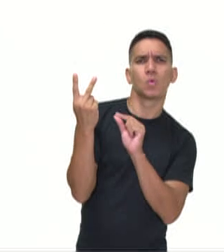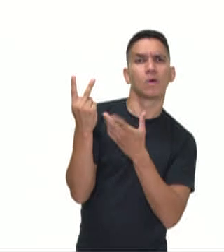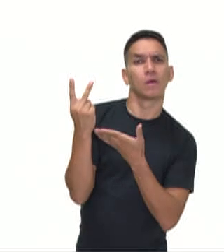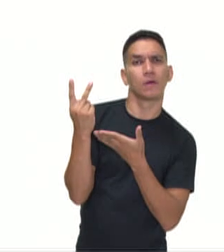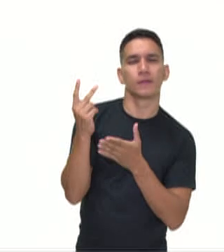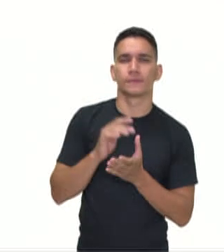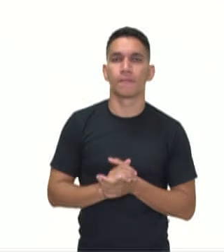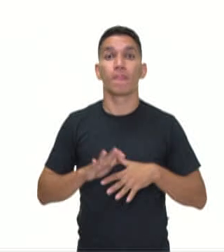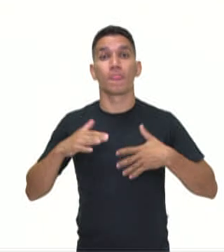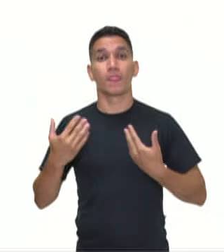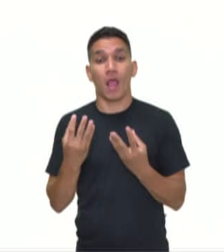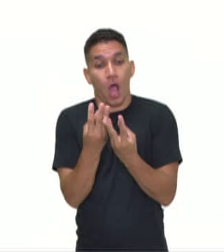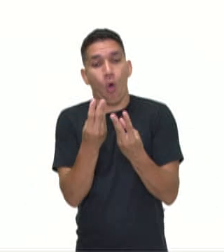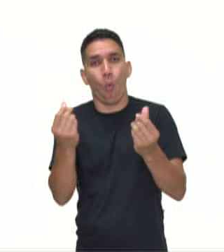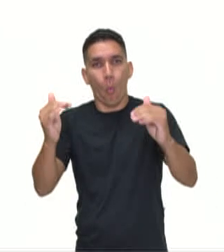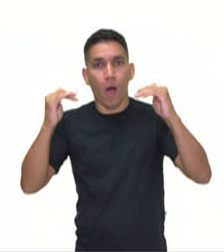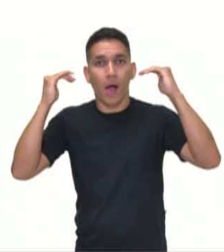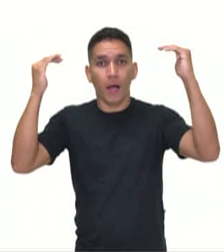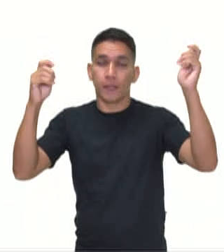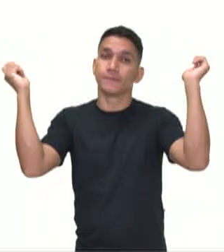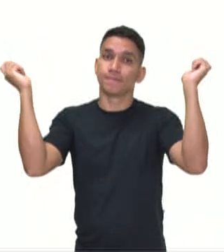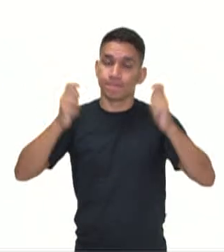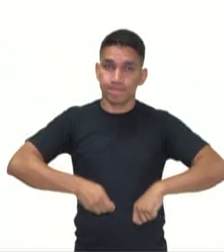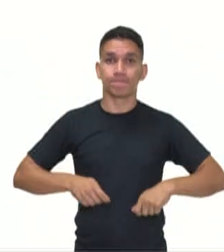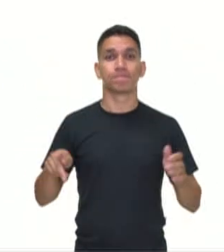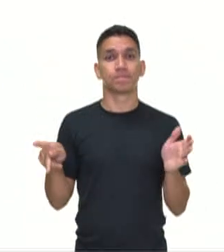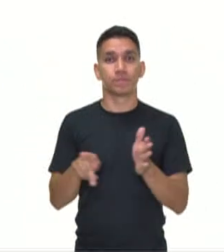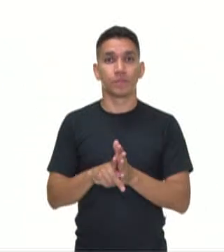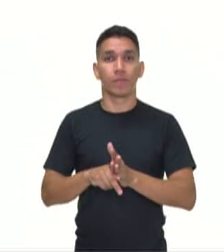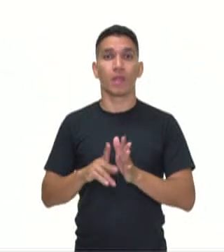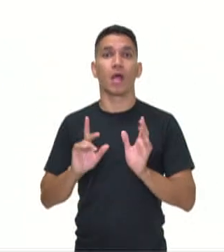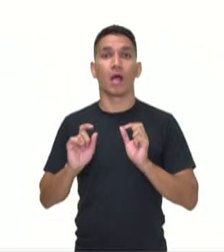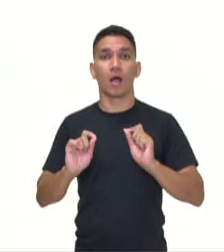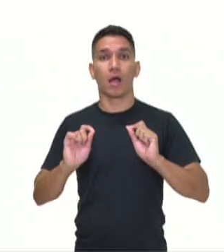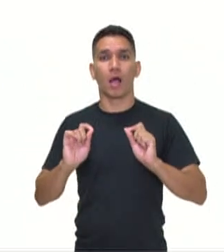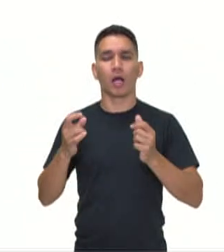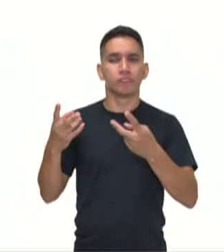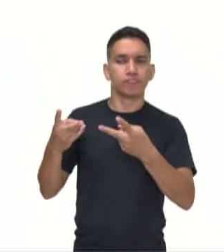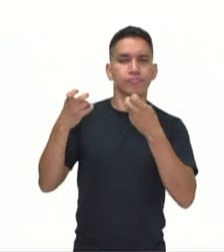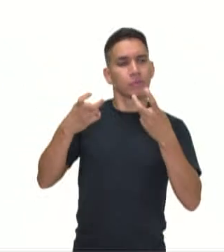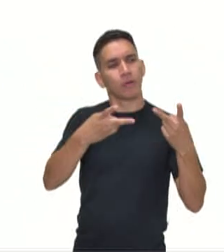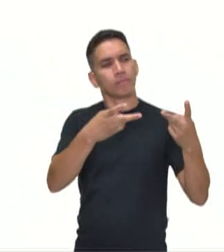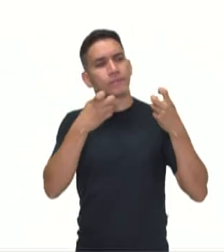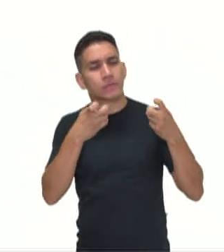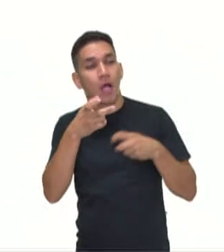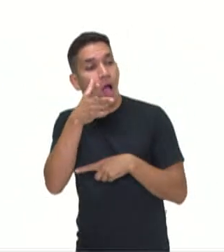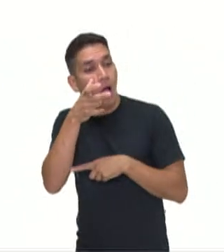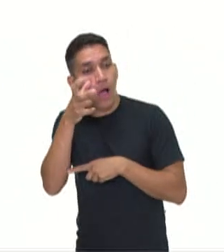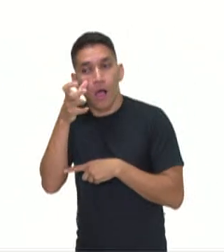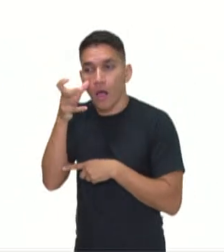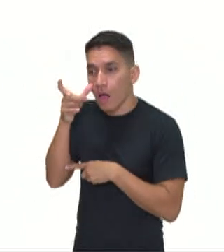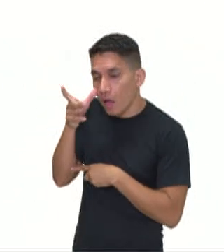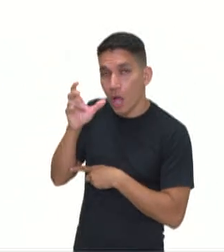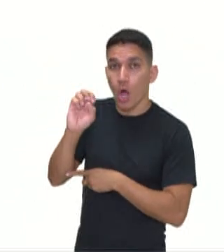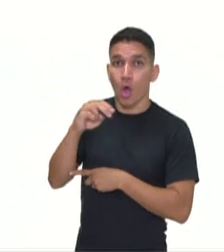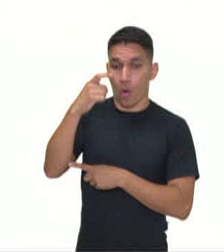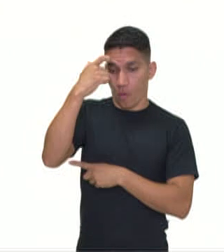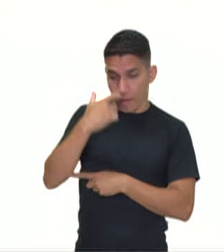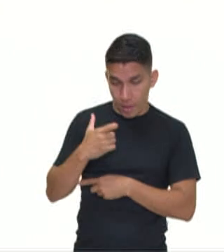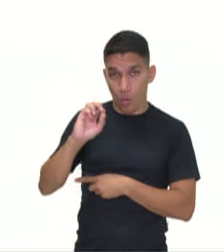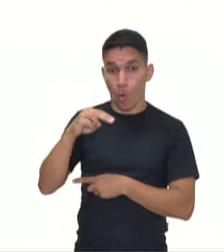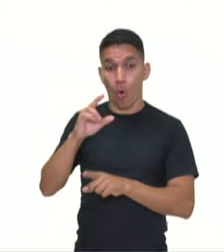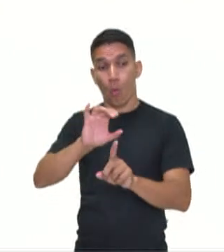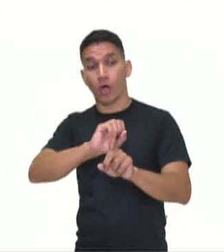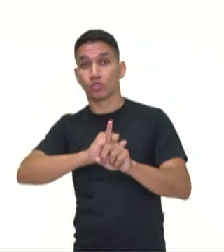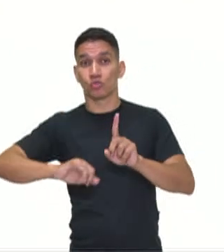nada mais são do que as qualidades potenciais que resultam da apreciação que o indivíduo ou sociedade faz de um